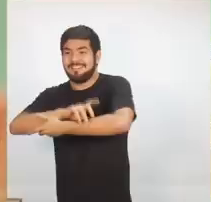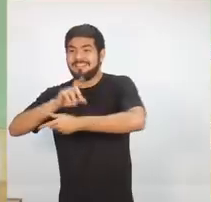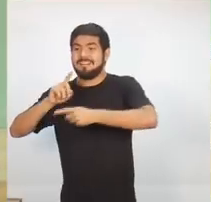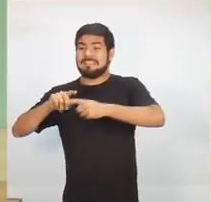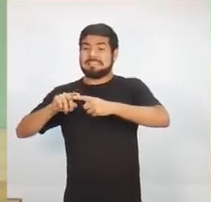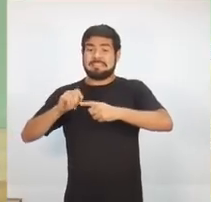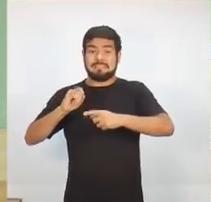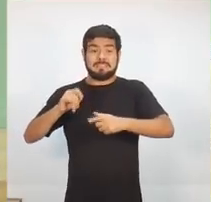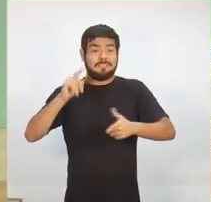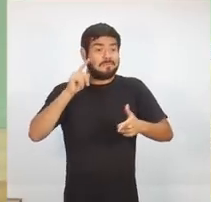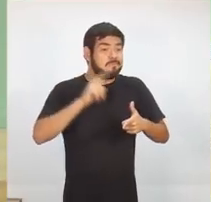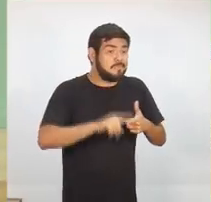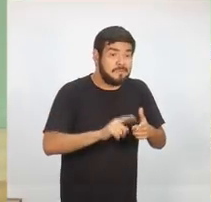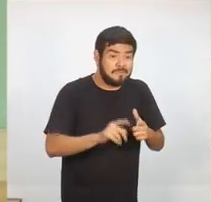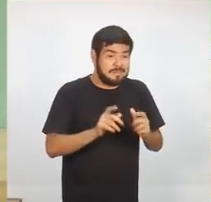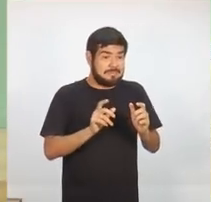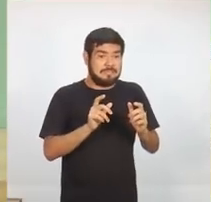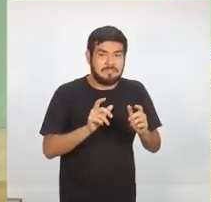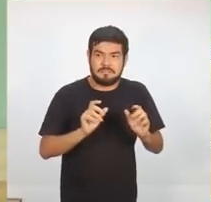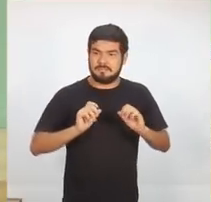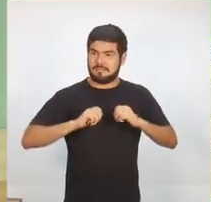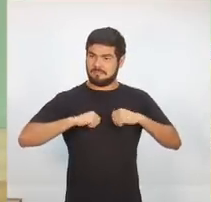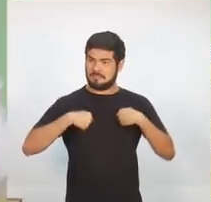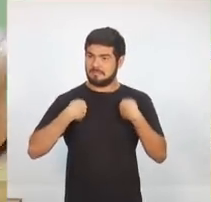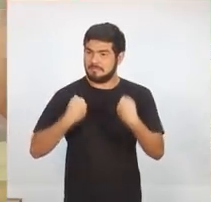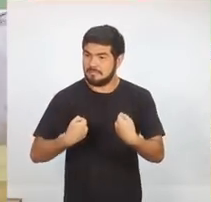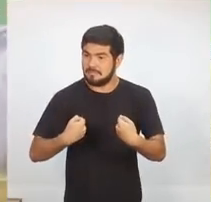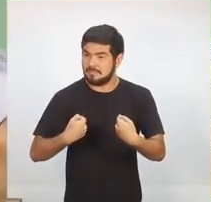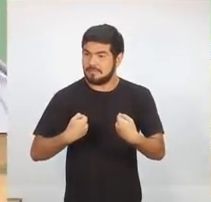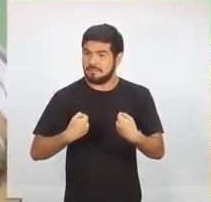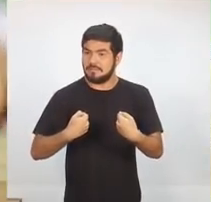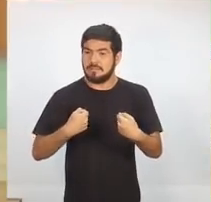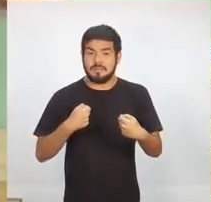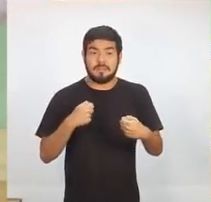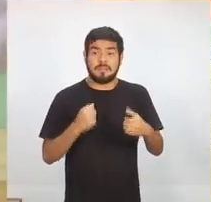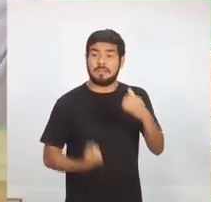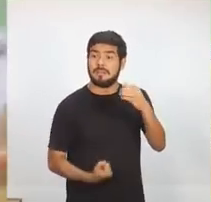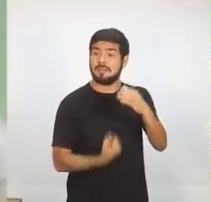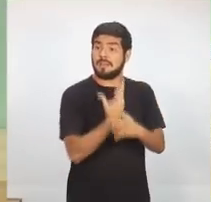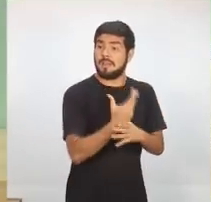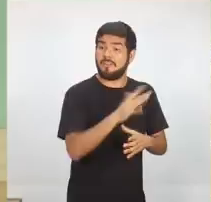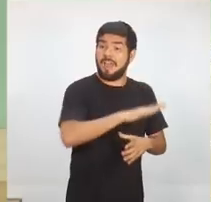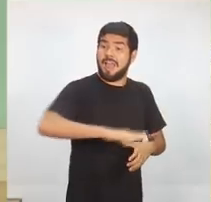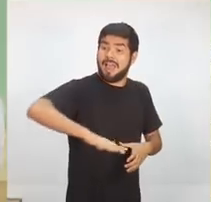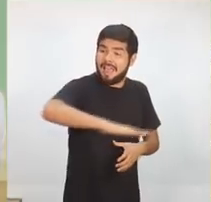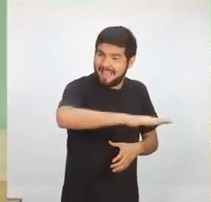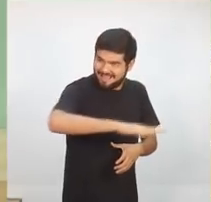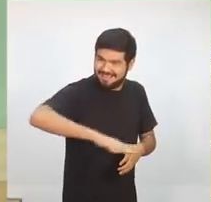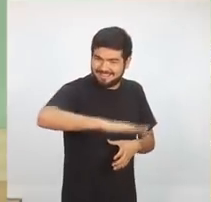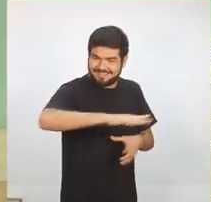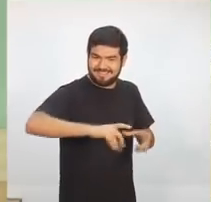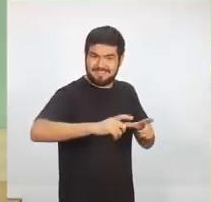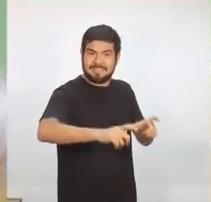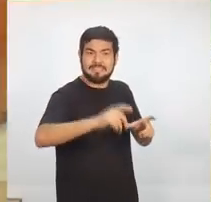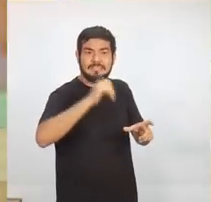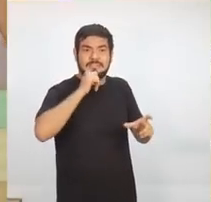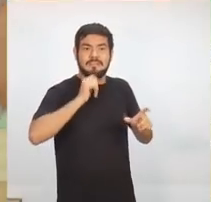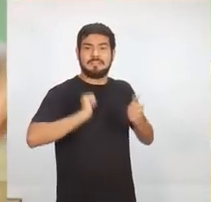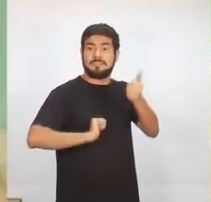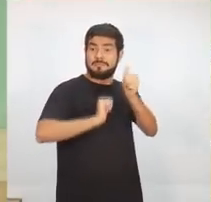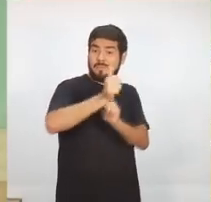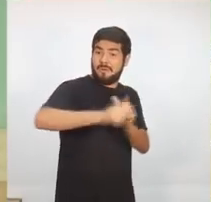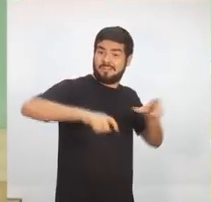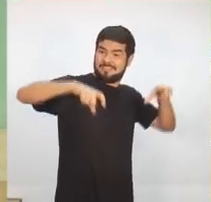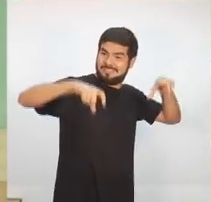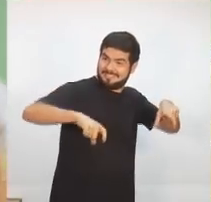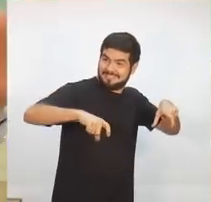repressão, você está fazendo a prevenção, criando áreas e ocupando os espaços com quadras, com áreas